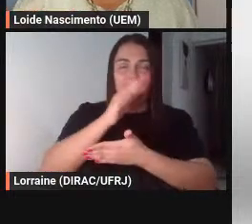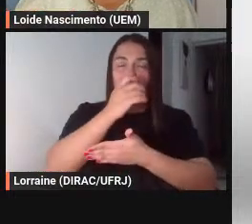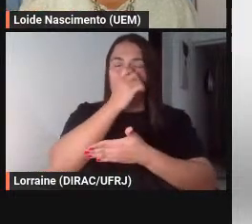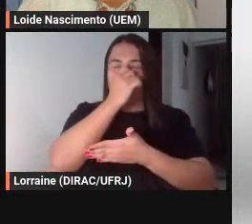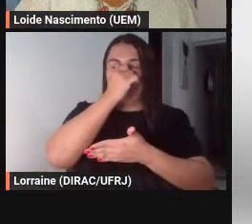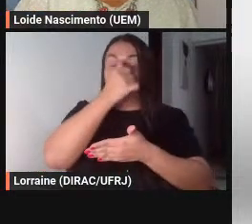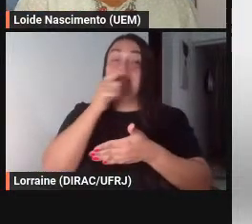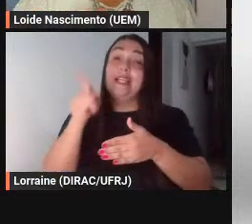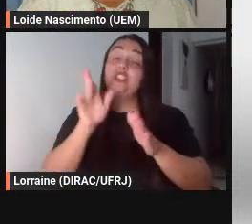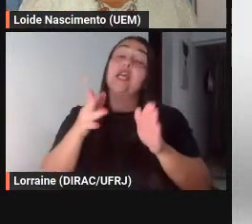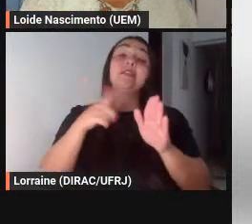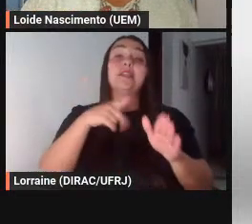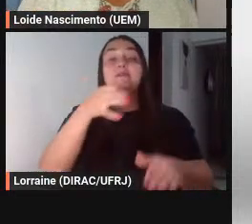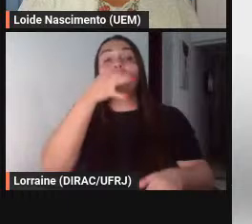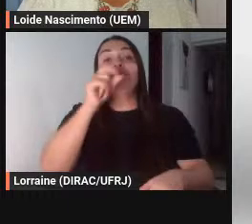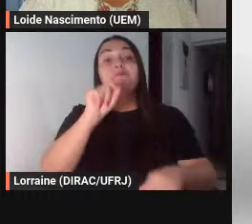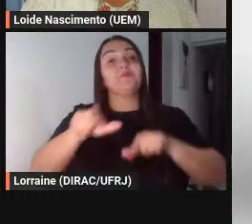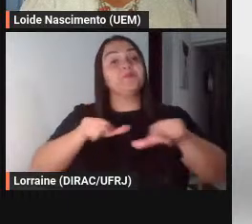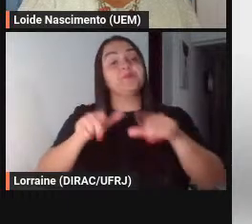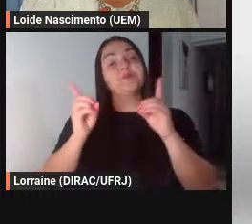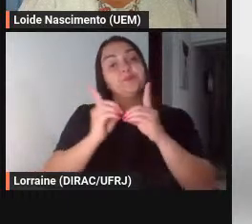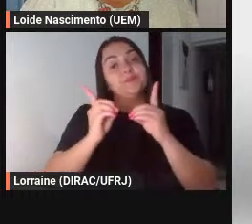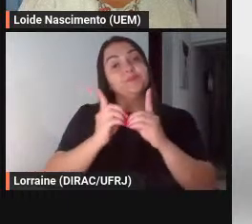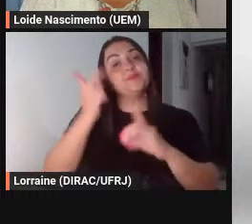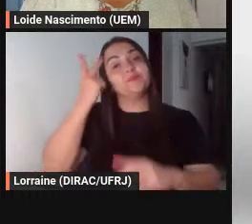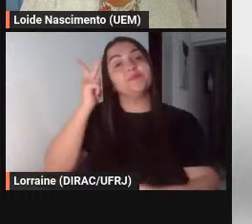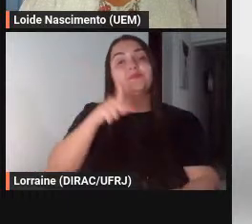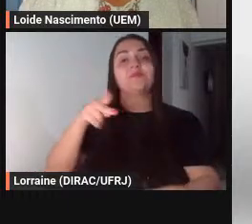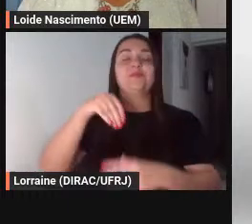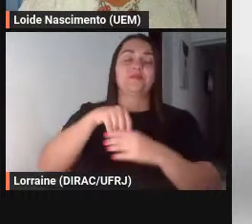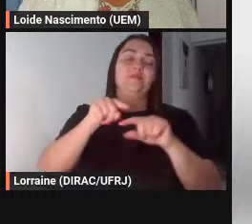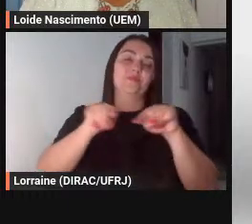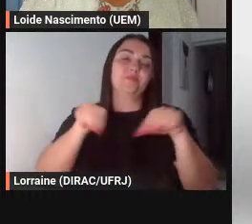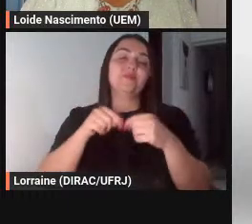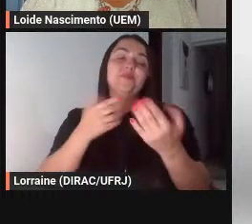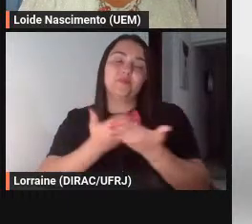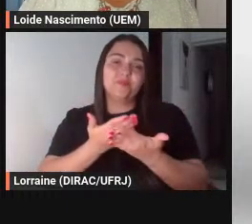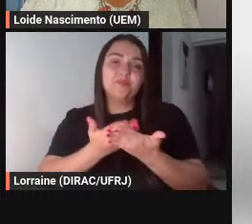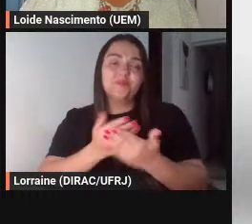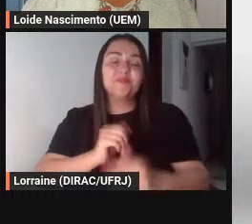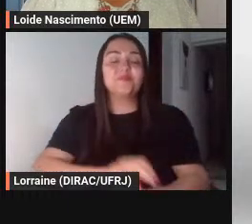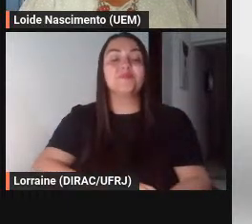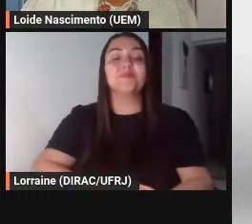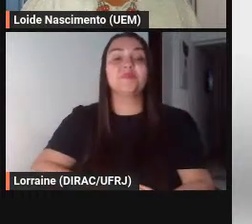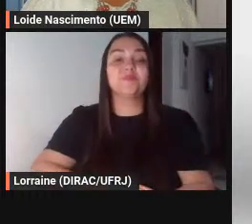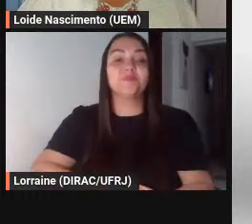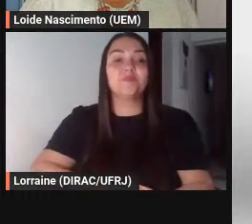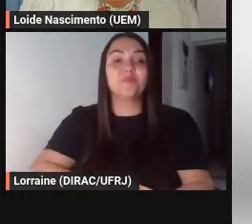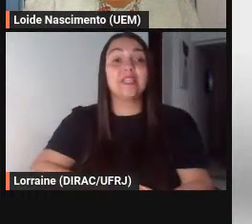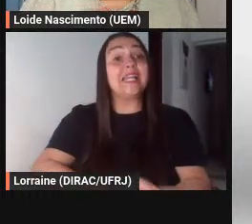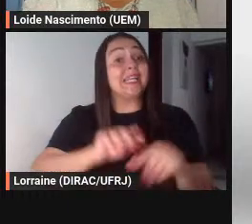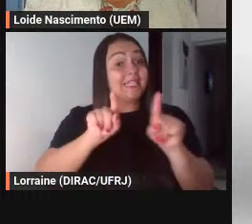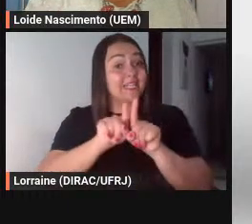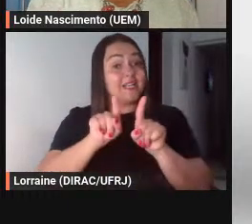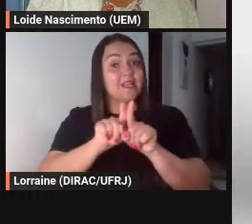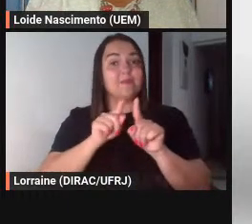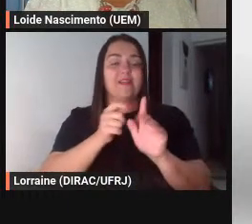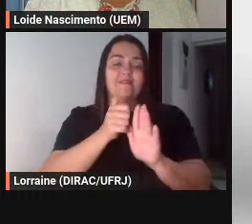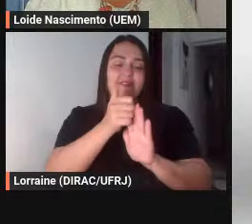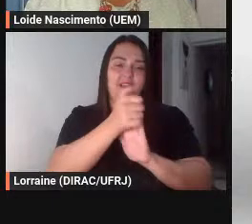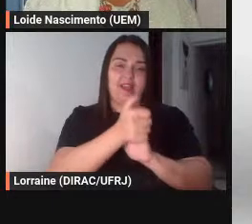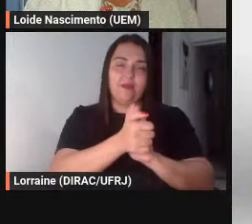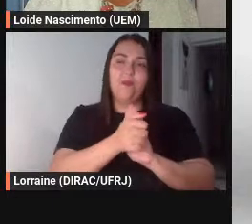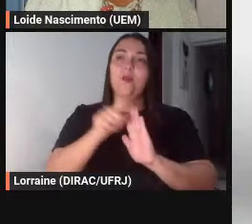didático para o professor na sala de aula também né além da fábula estar